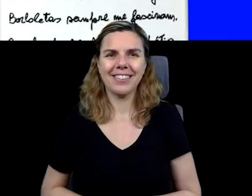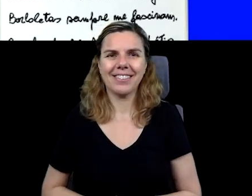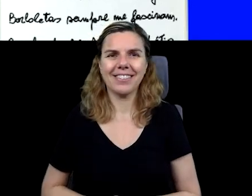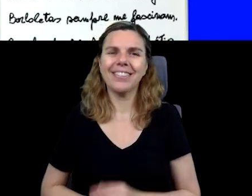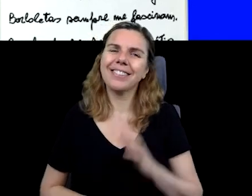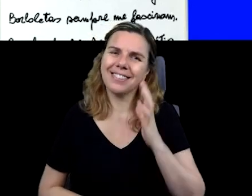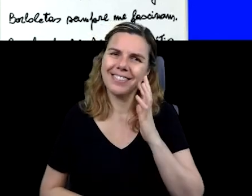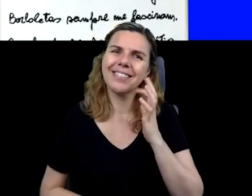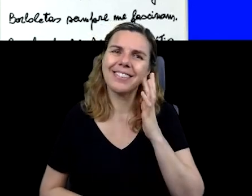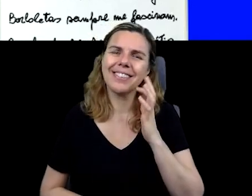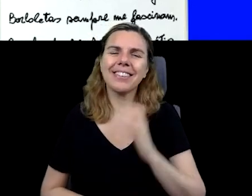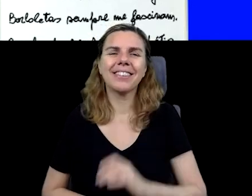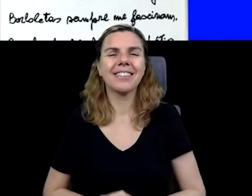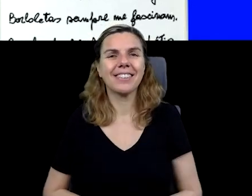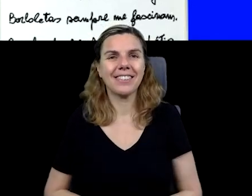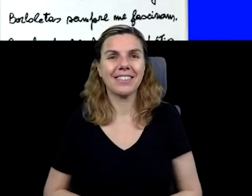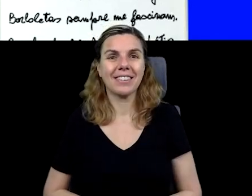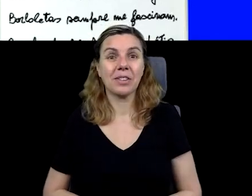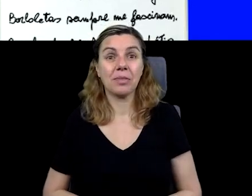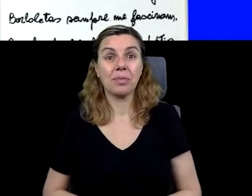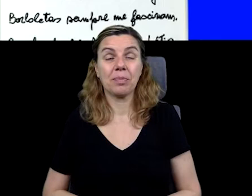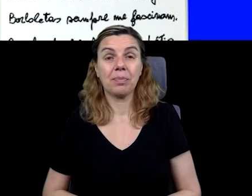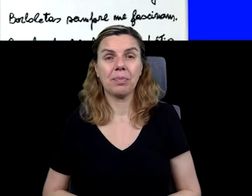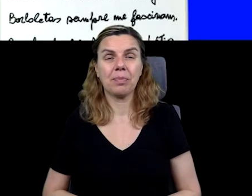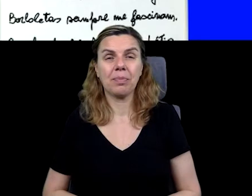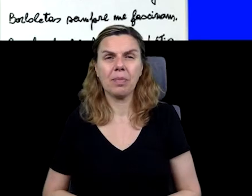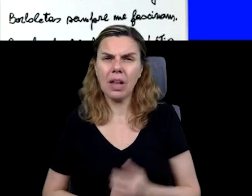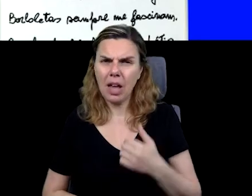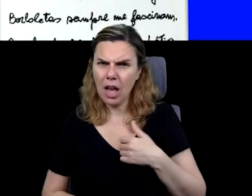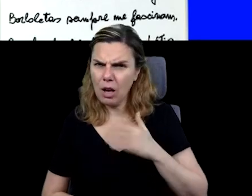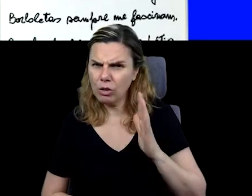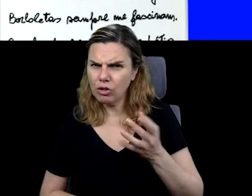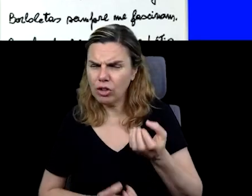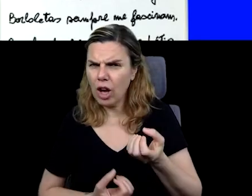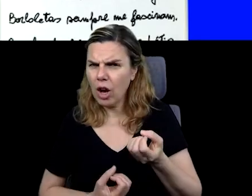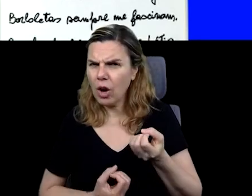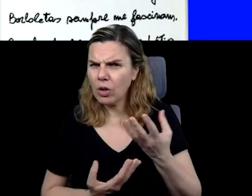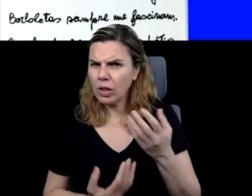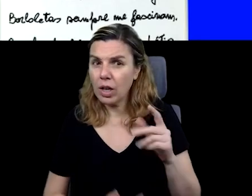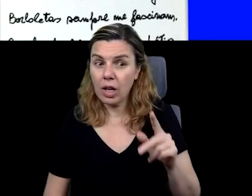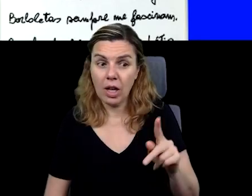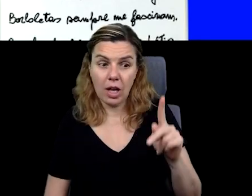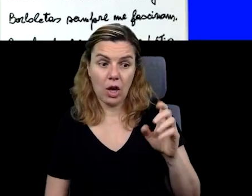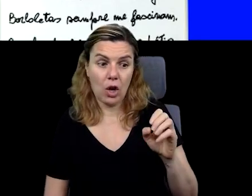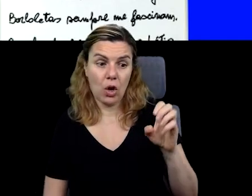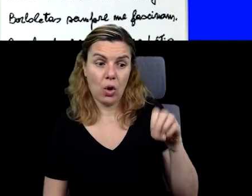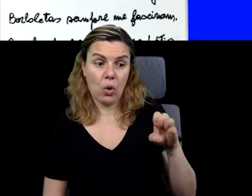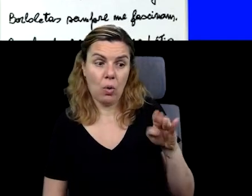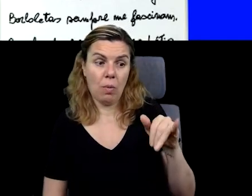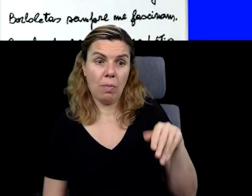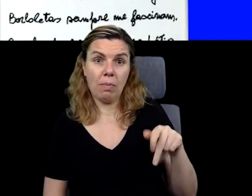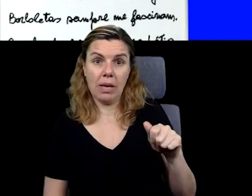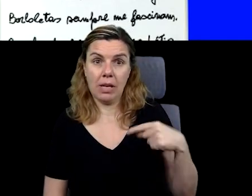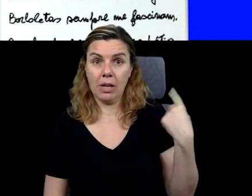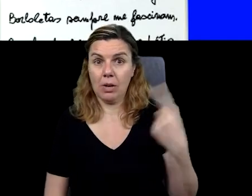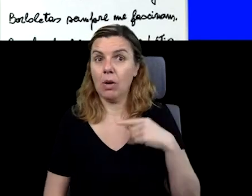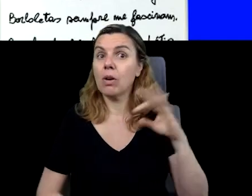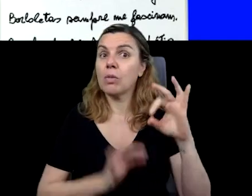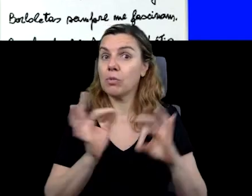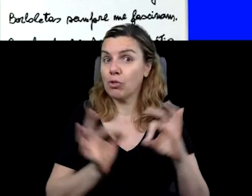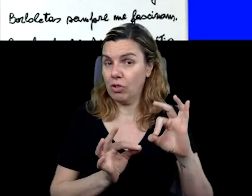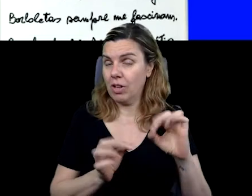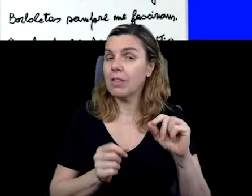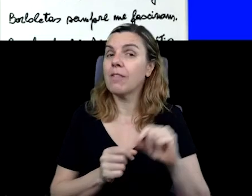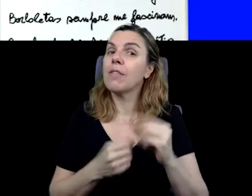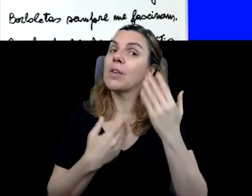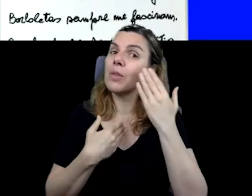Que legal, né? Eu contei para vocês que a Combina fez uma homenagem para o Carlos Urbim.